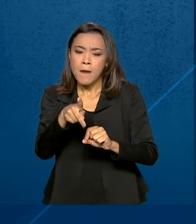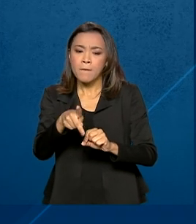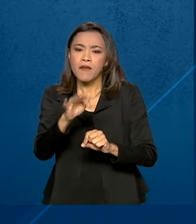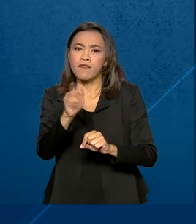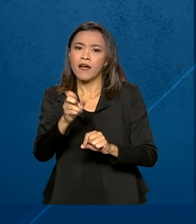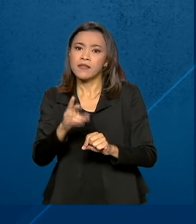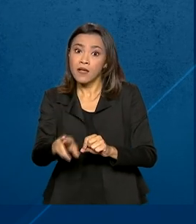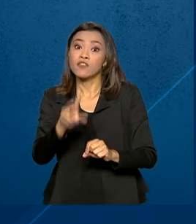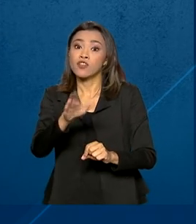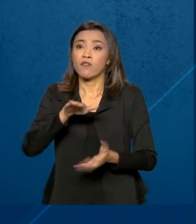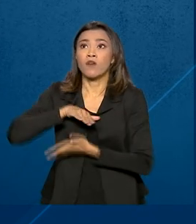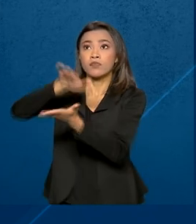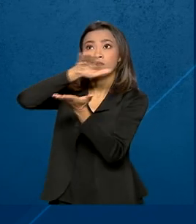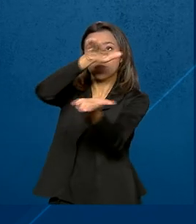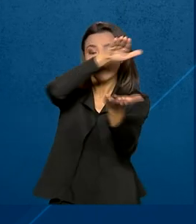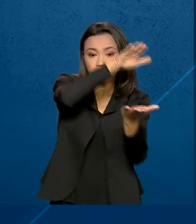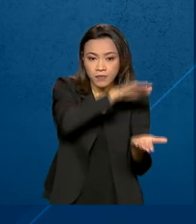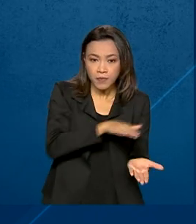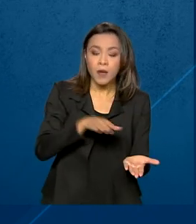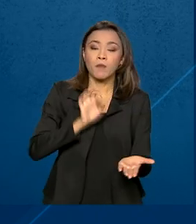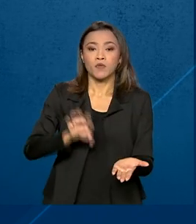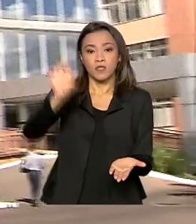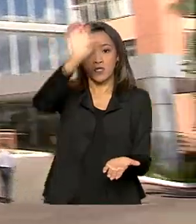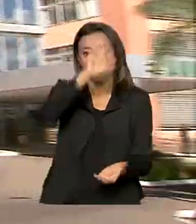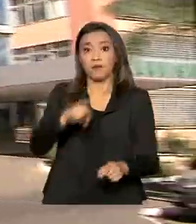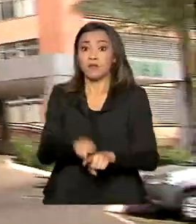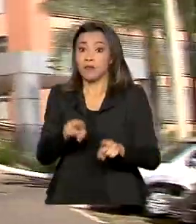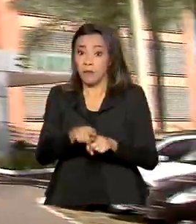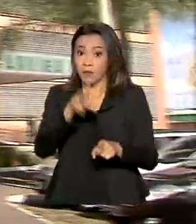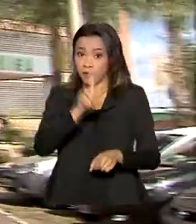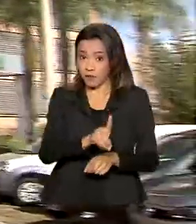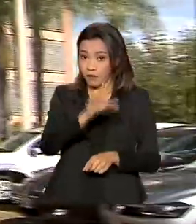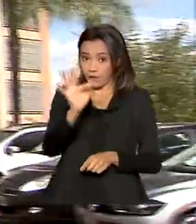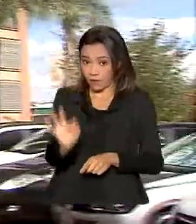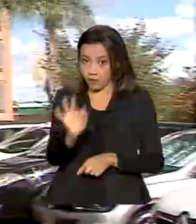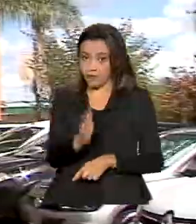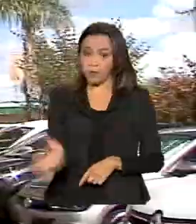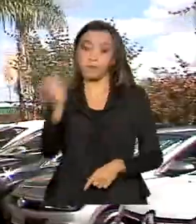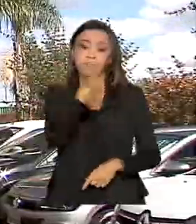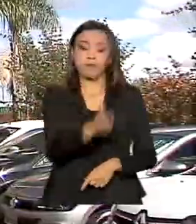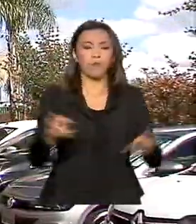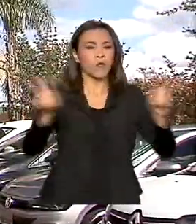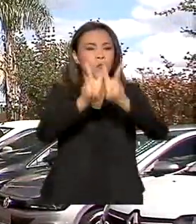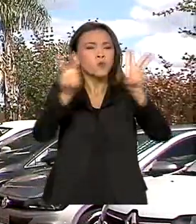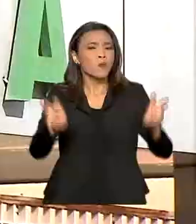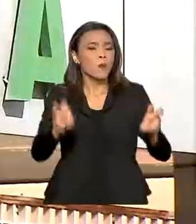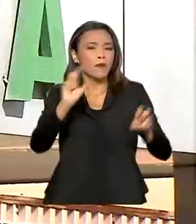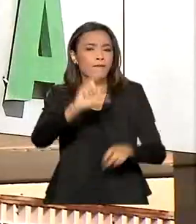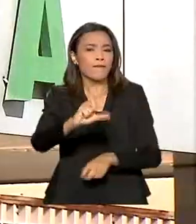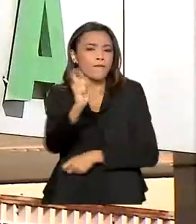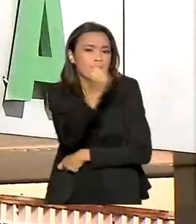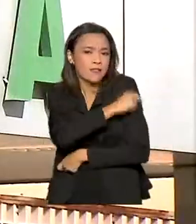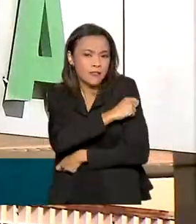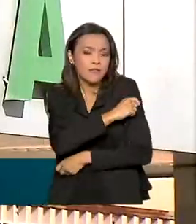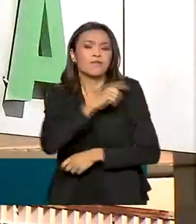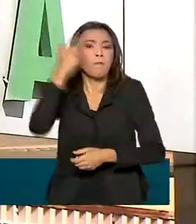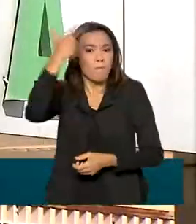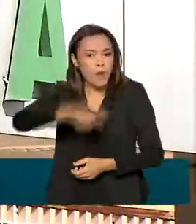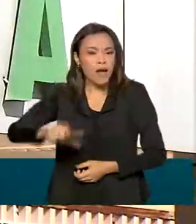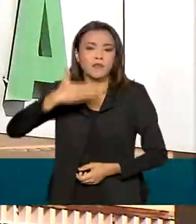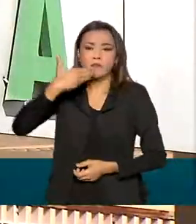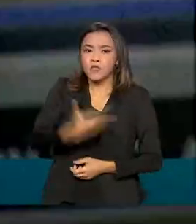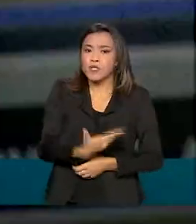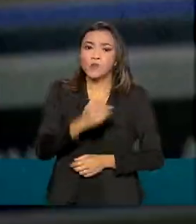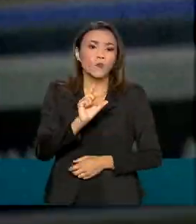Saúde aos estados e ao Distrito Federal. E ainda sobre vacinas, a Anvisa recebeu nova solicitação de